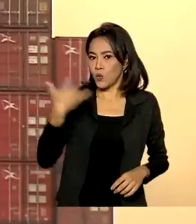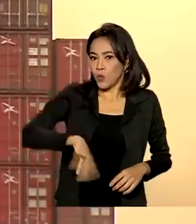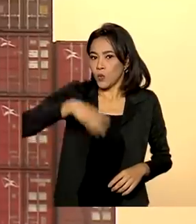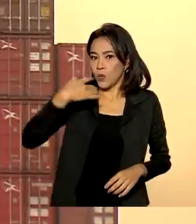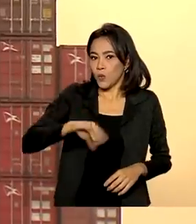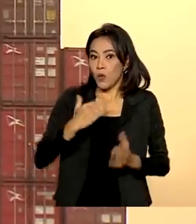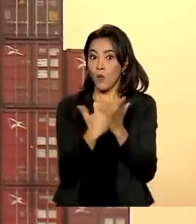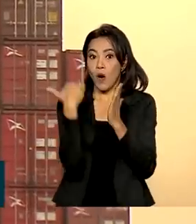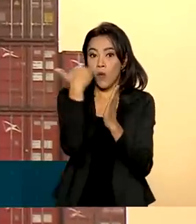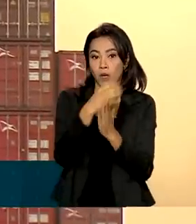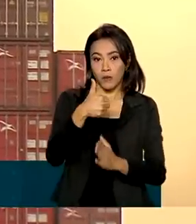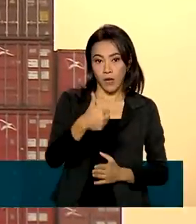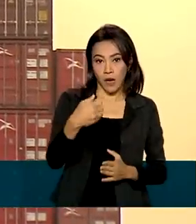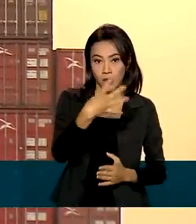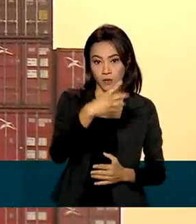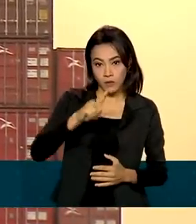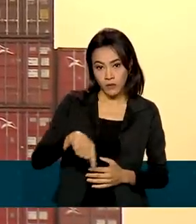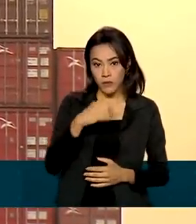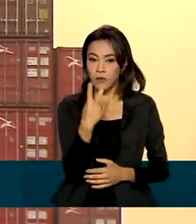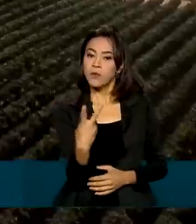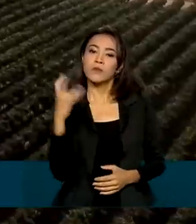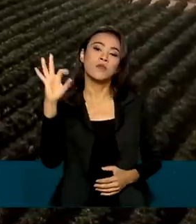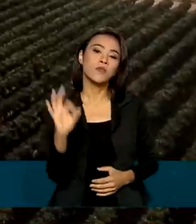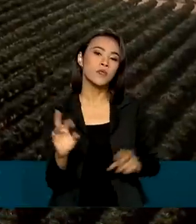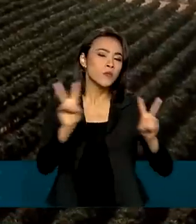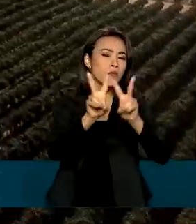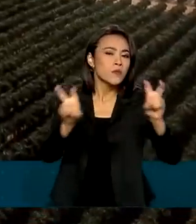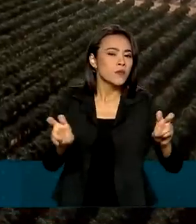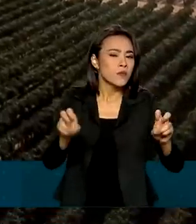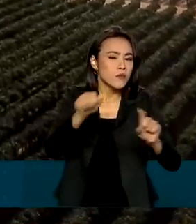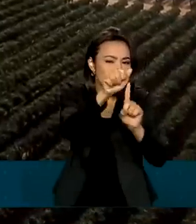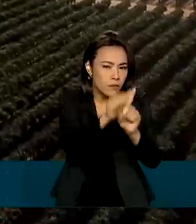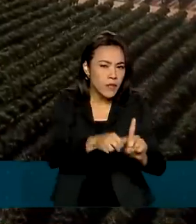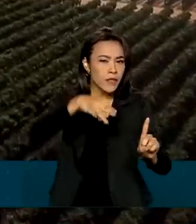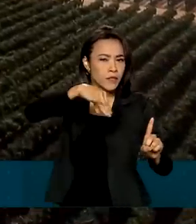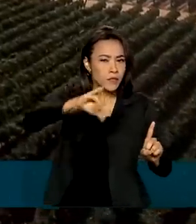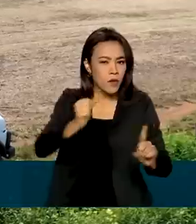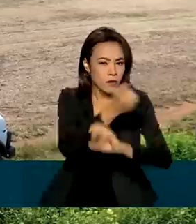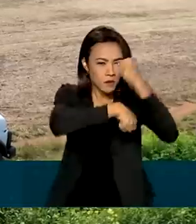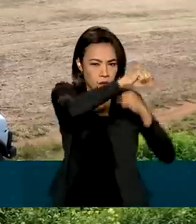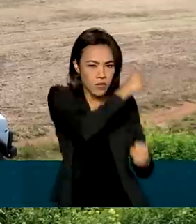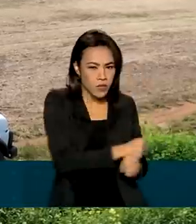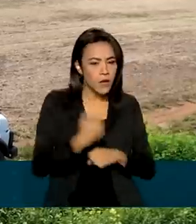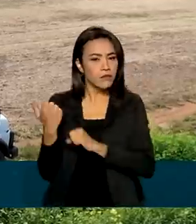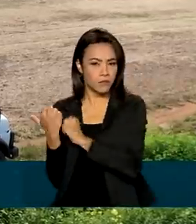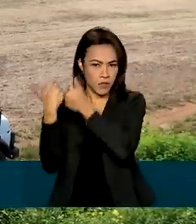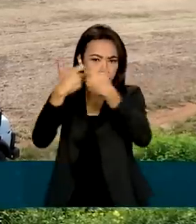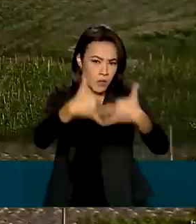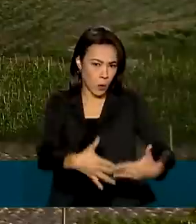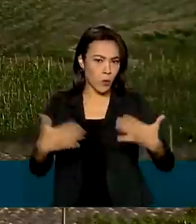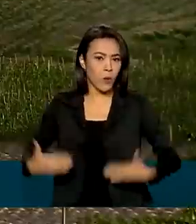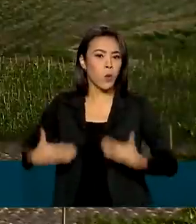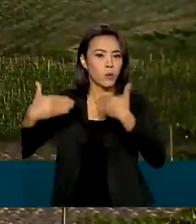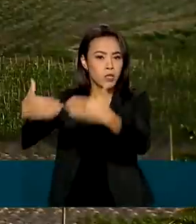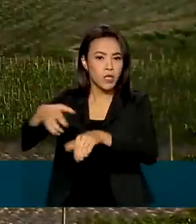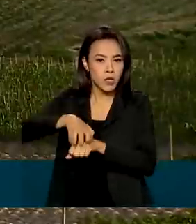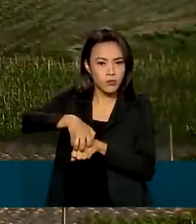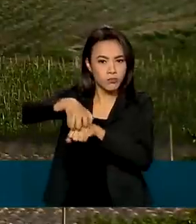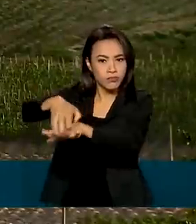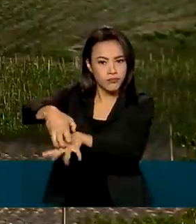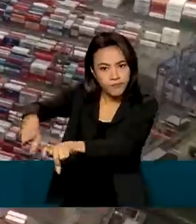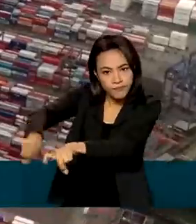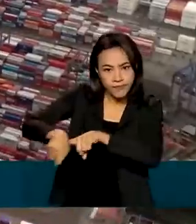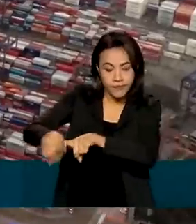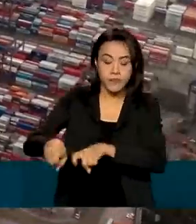aumento foi de 14,2% em relação a maio do ano passado, de acordo com o Ministério da Agricultura, Pecuária e Abastecimento.